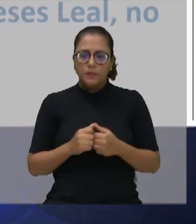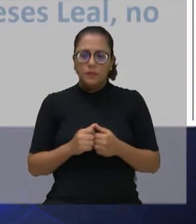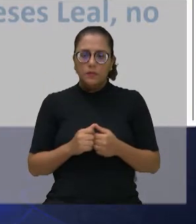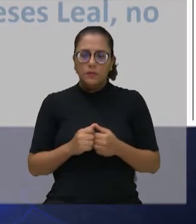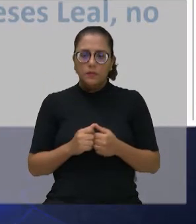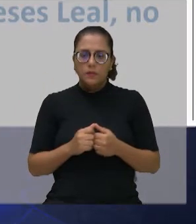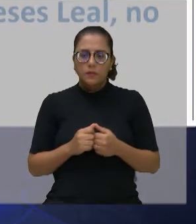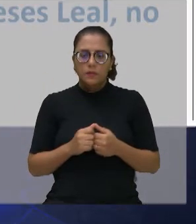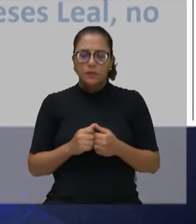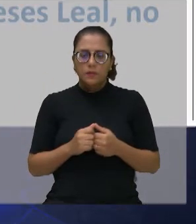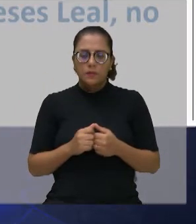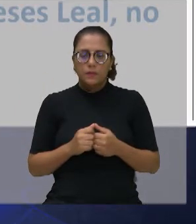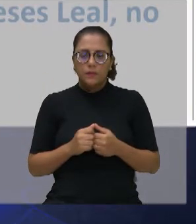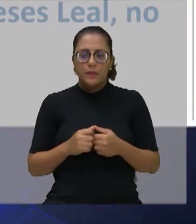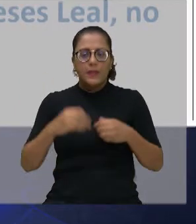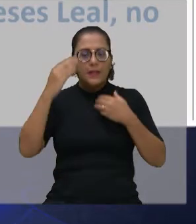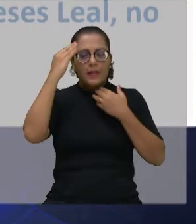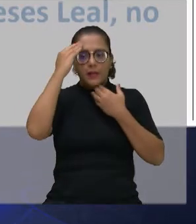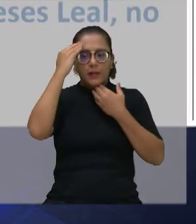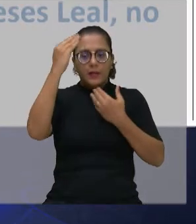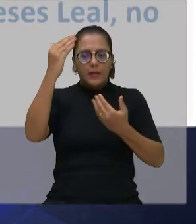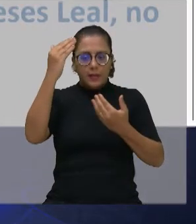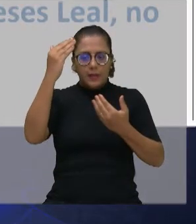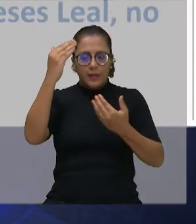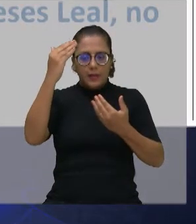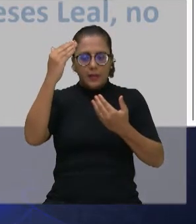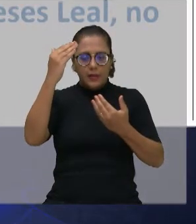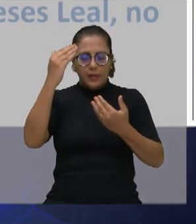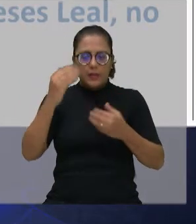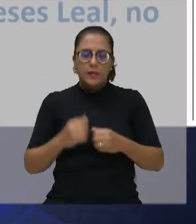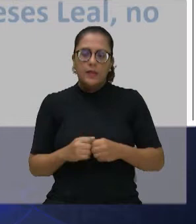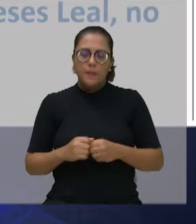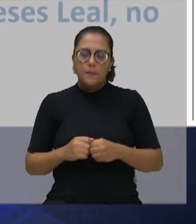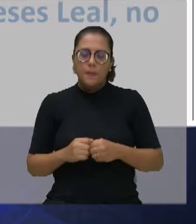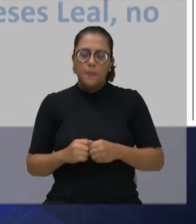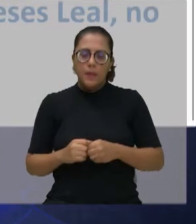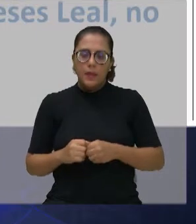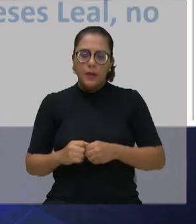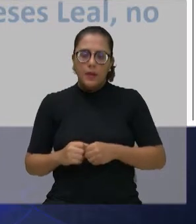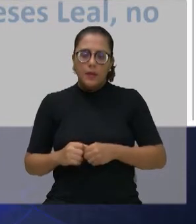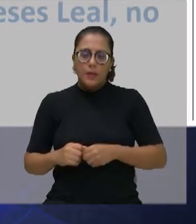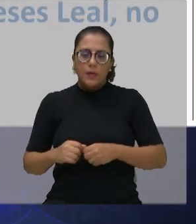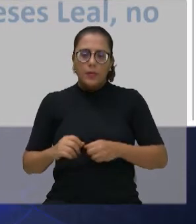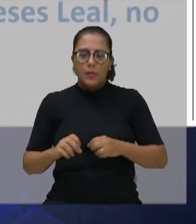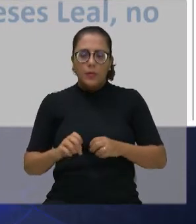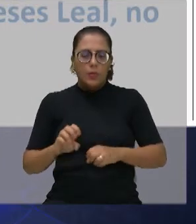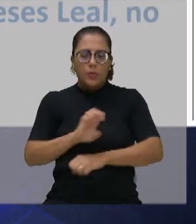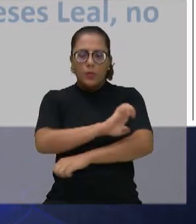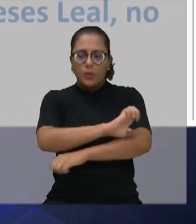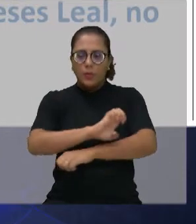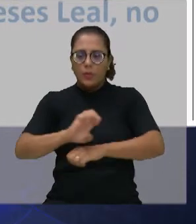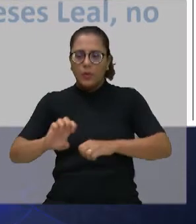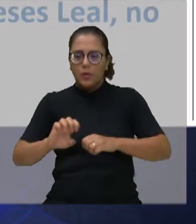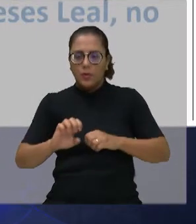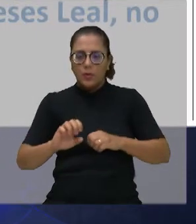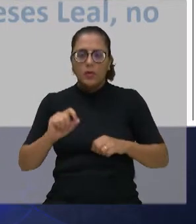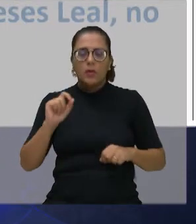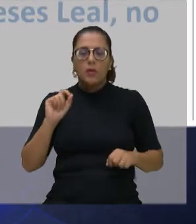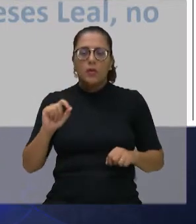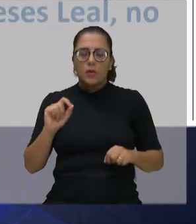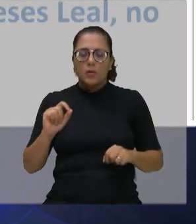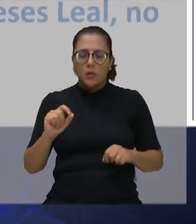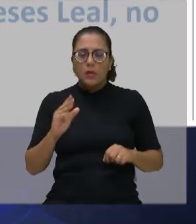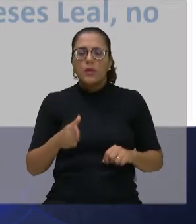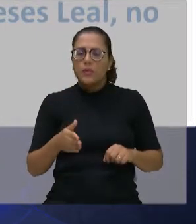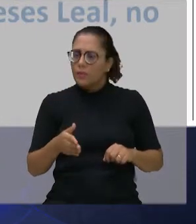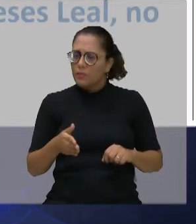agradecer o engenheiro Pedro Salgado e o engenheiro Antônio Geraldo, que foram muito atenciosos no